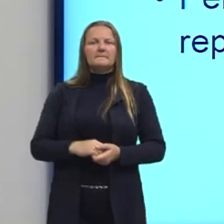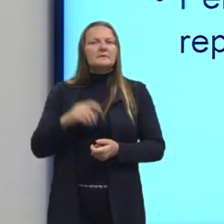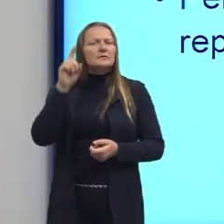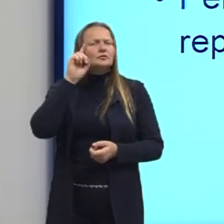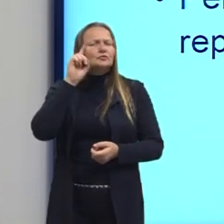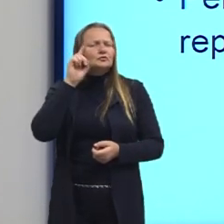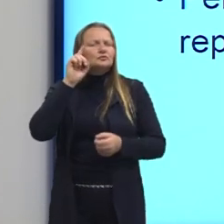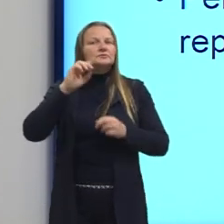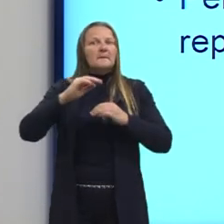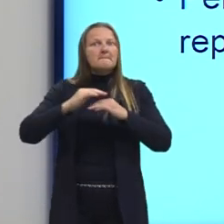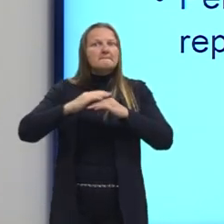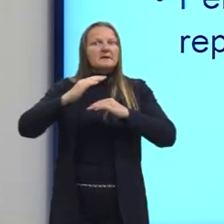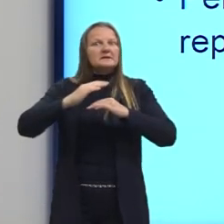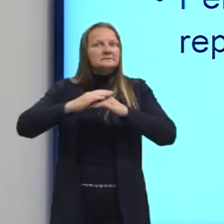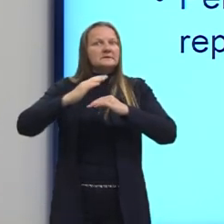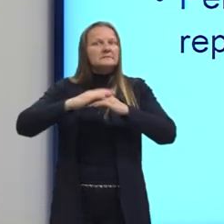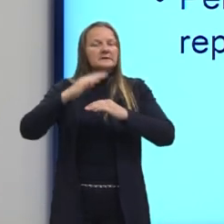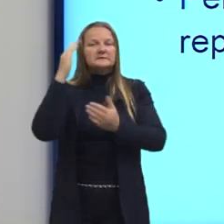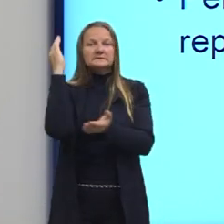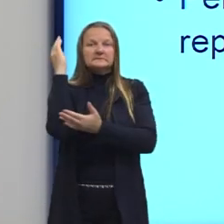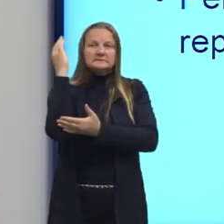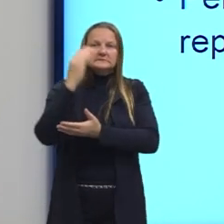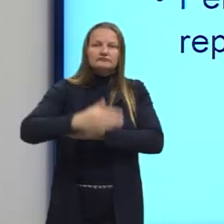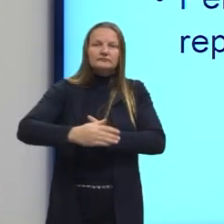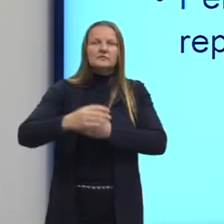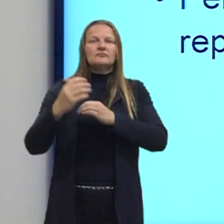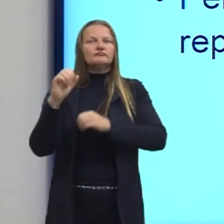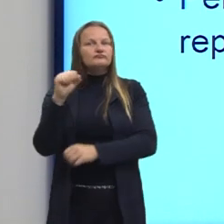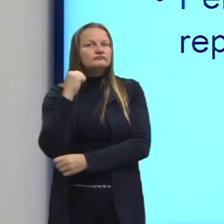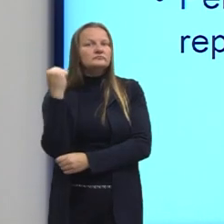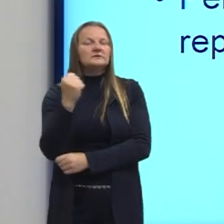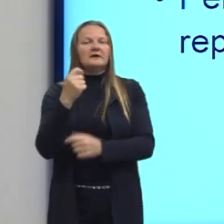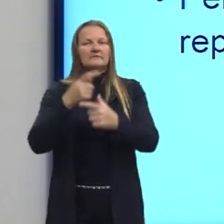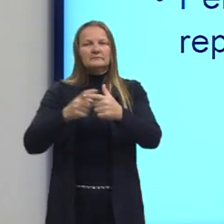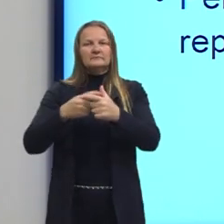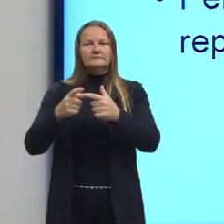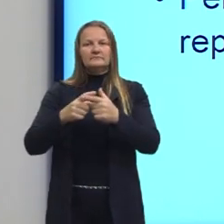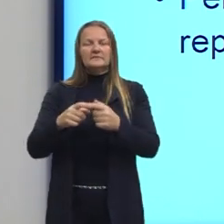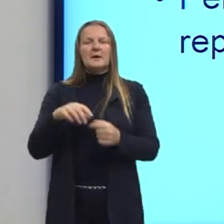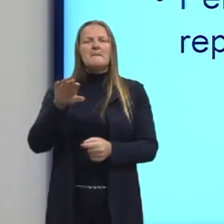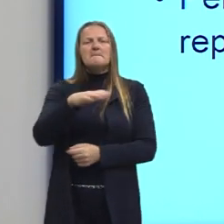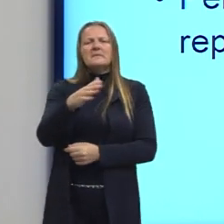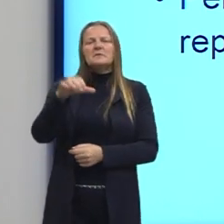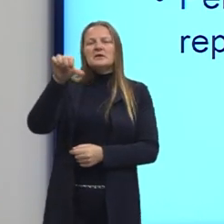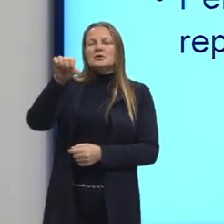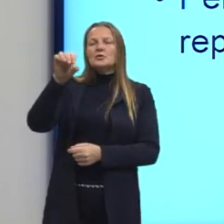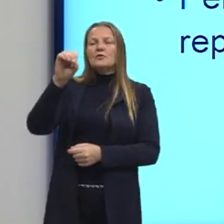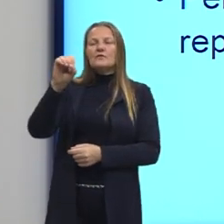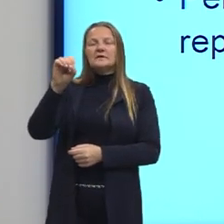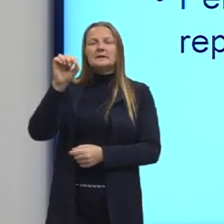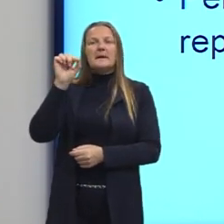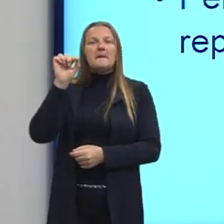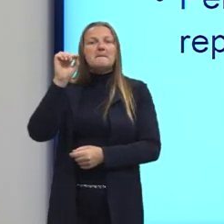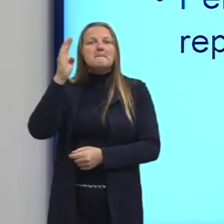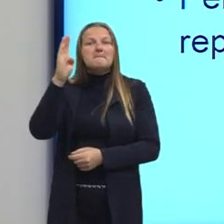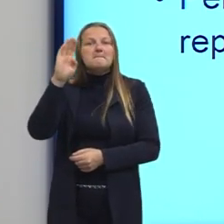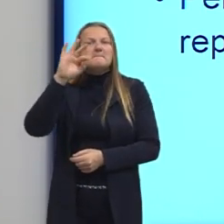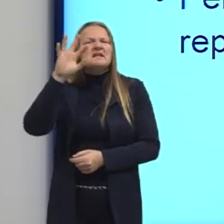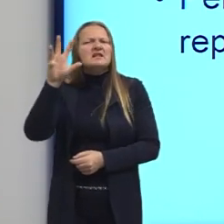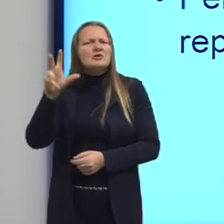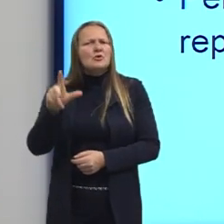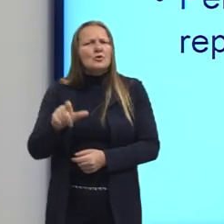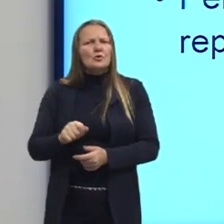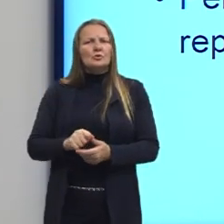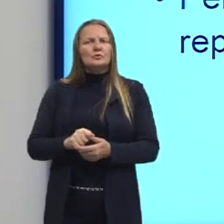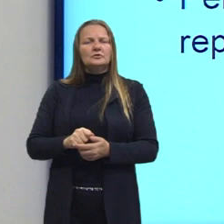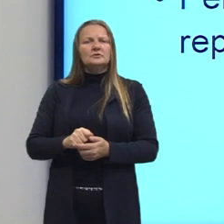A floresta brasileira, ela estoca cerca de 90 bilhões, gente, de toneladas